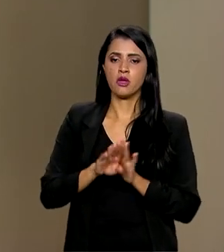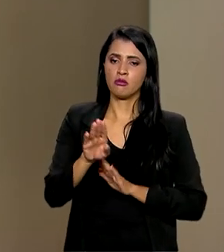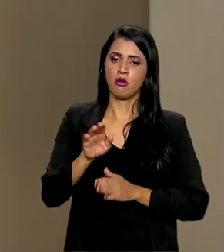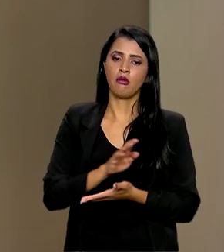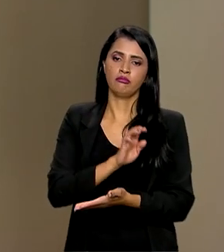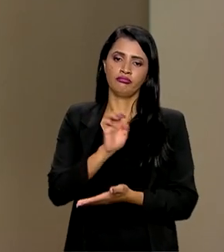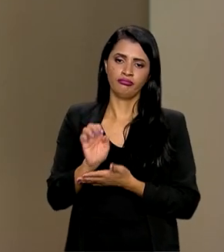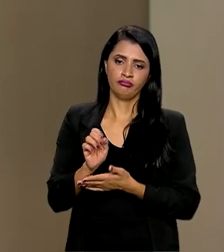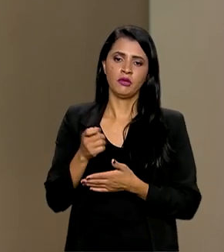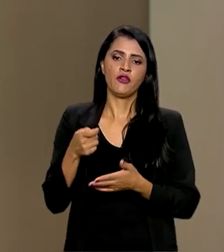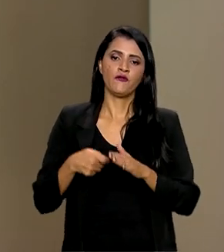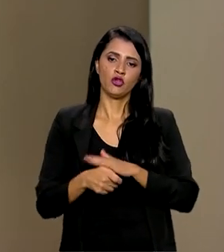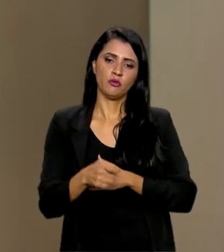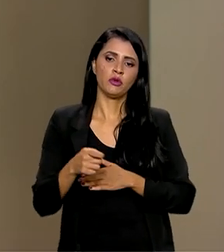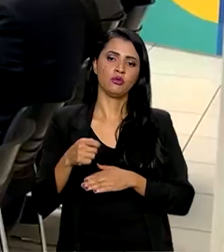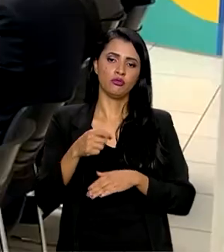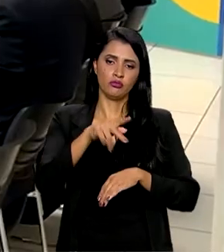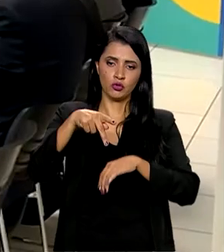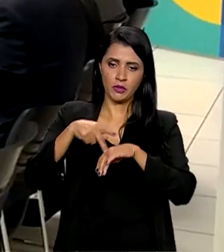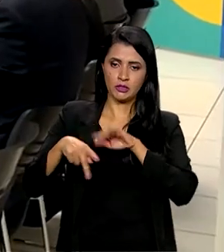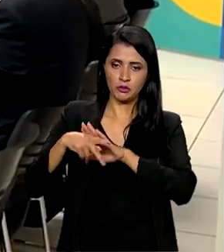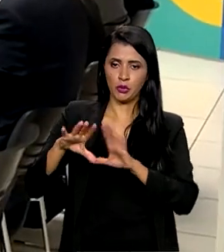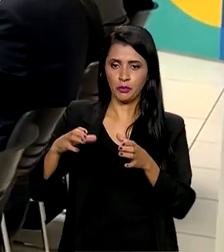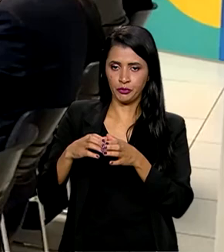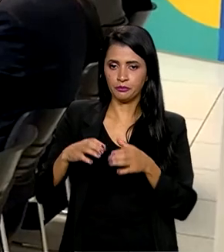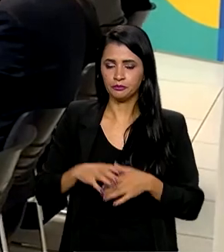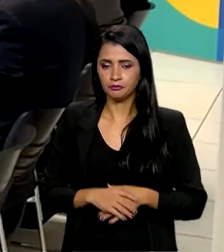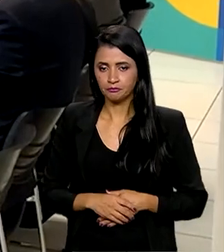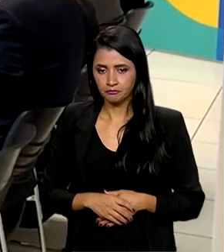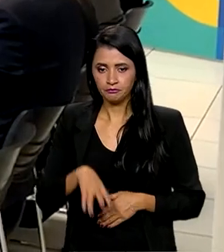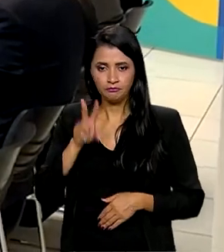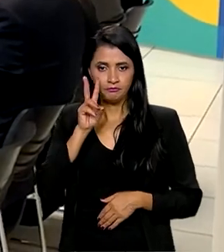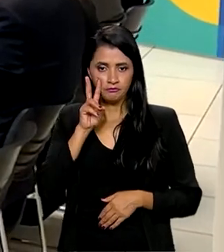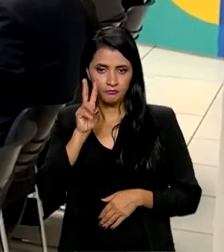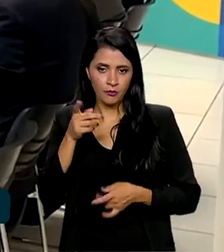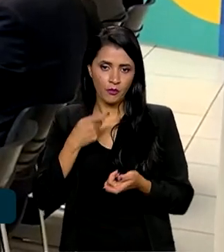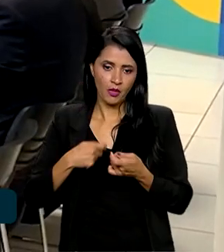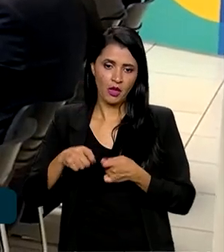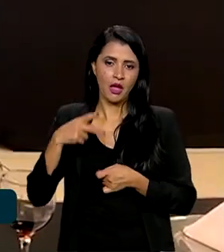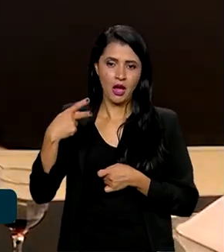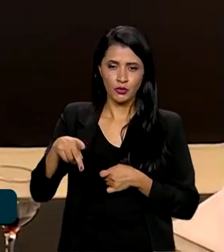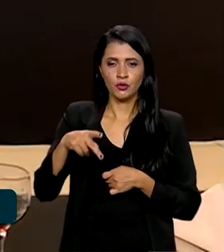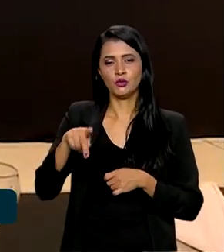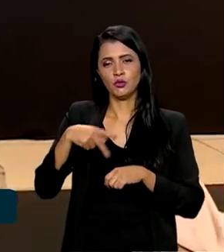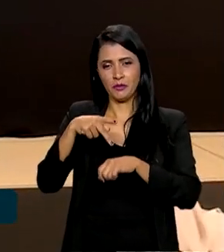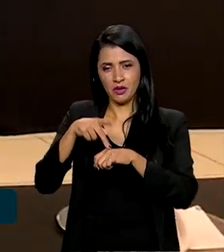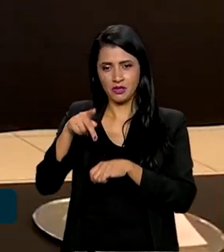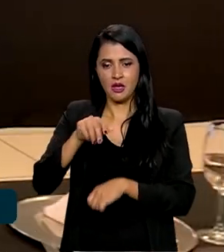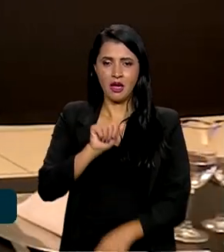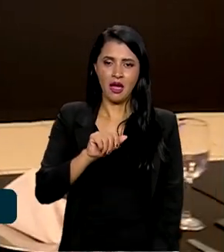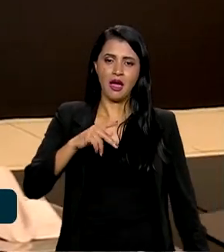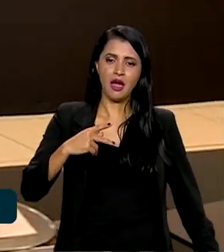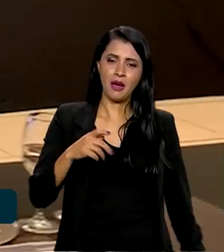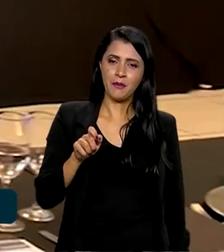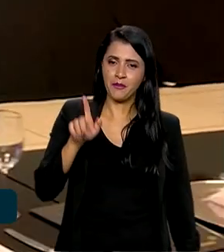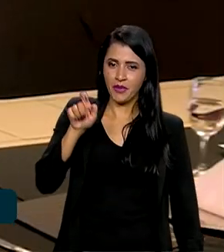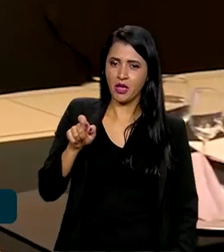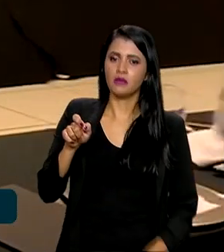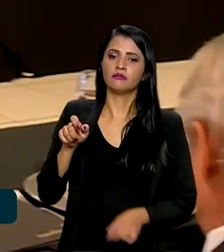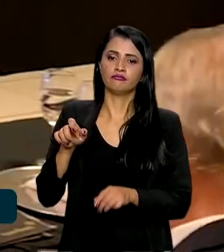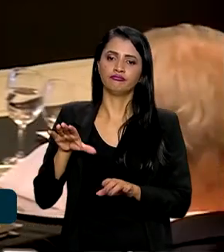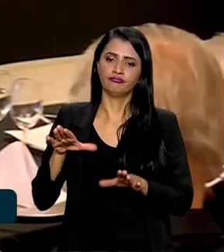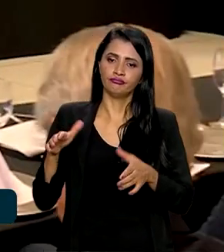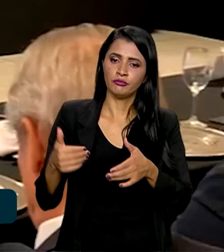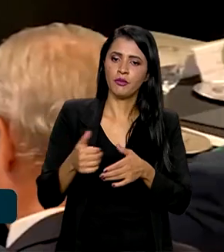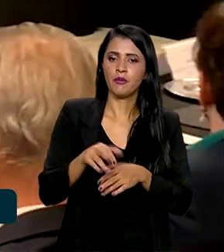investimentos com os países do bloco. De olho no mercado externo dos países emergentes, a Apex Brasil reuniu representantes da Frente